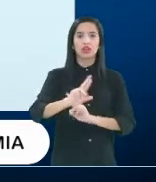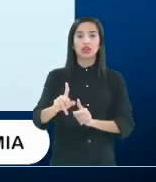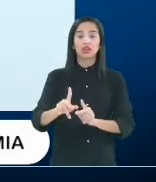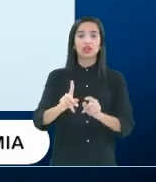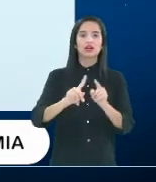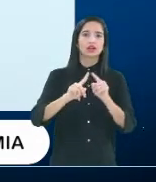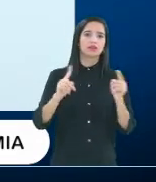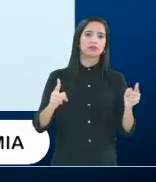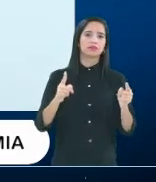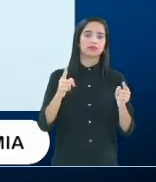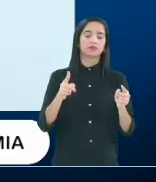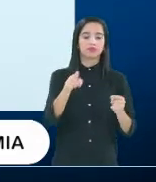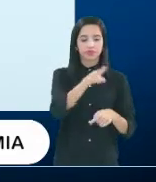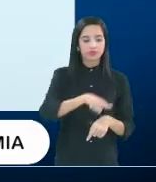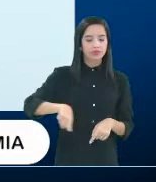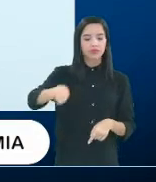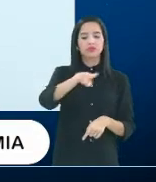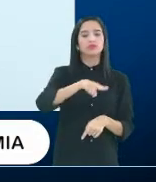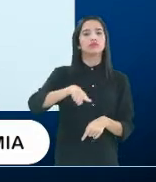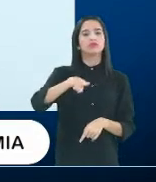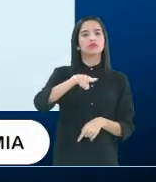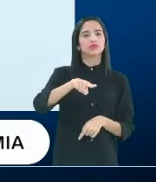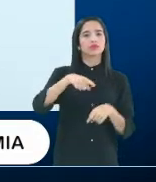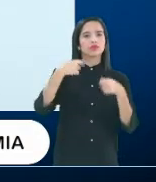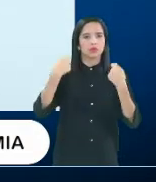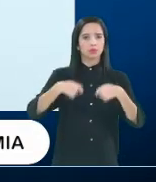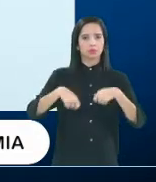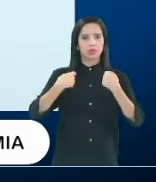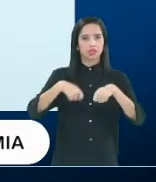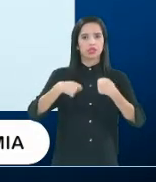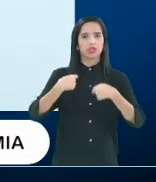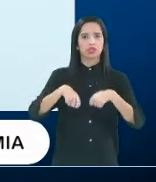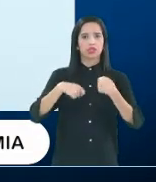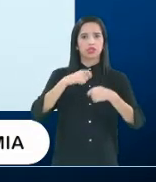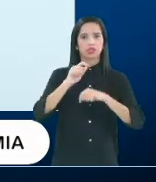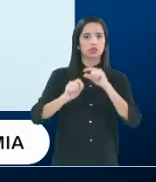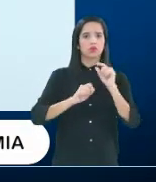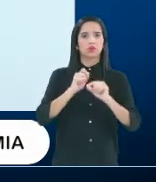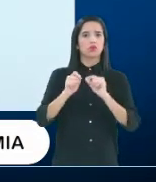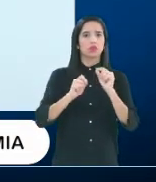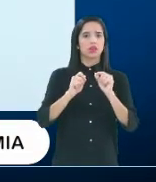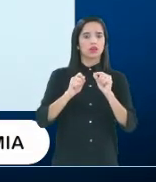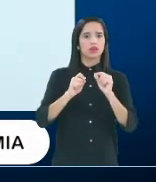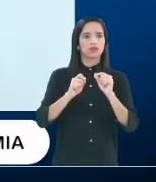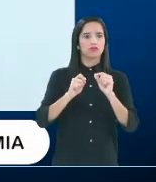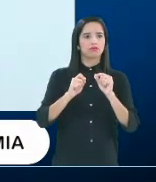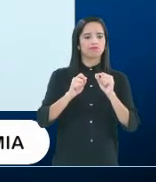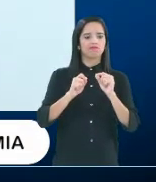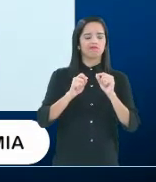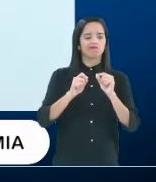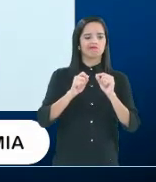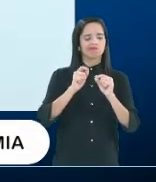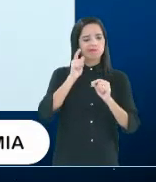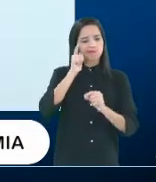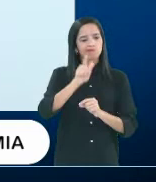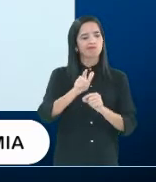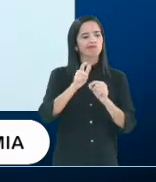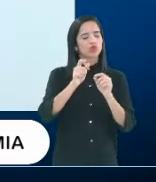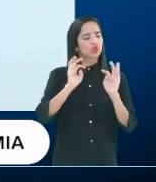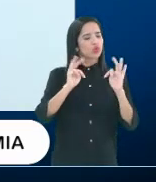precisa estar disposto a resolver isso em um bem comum.